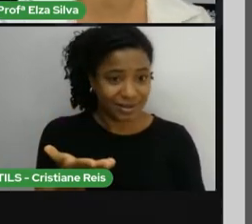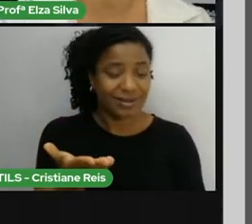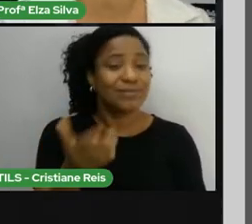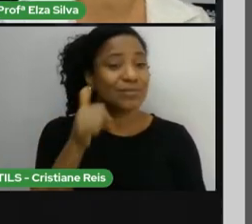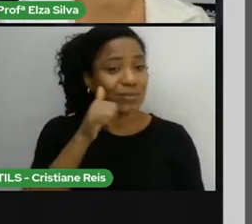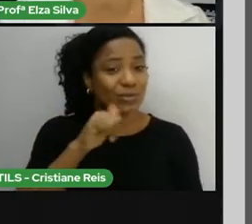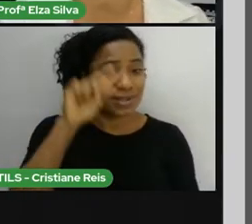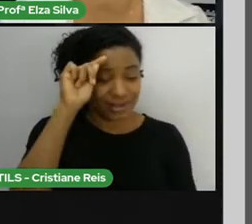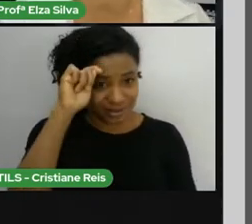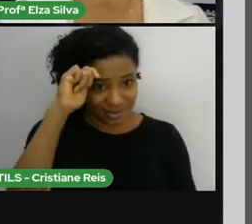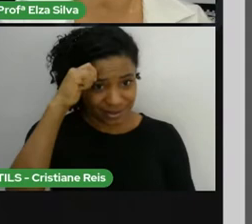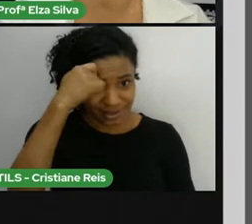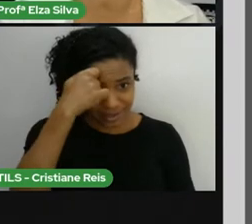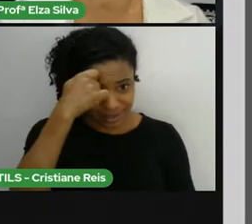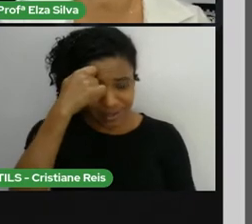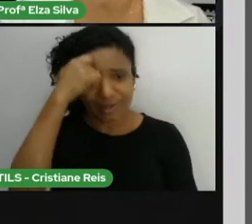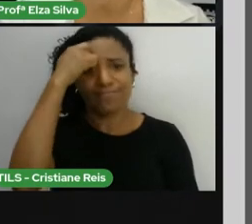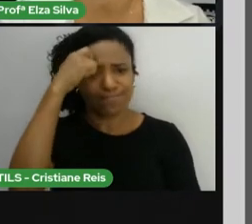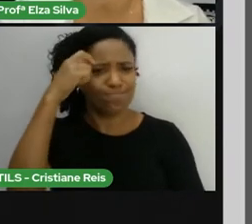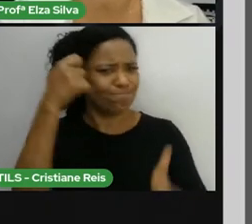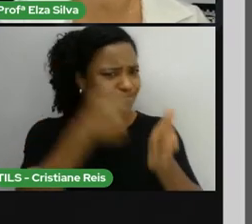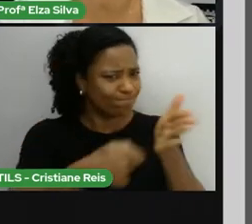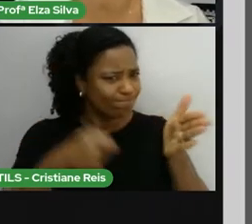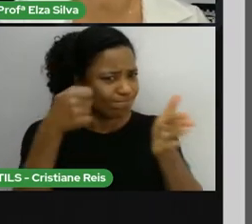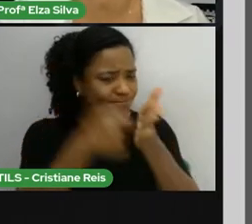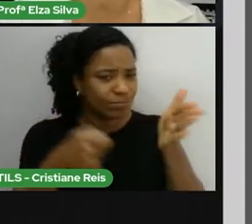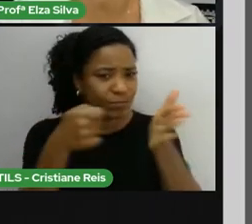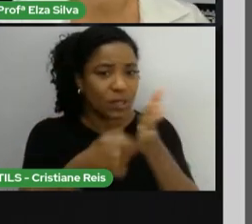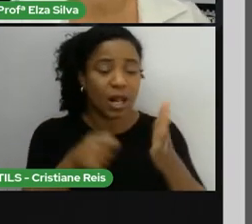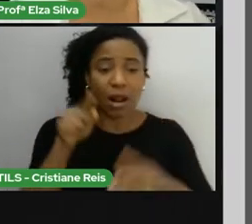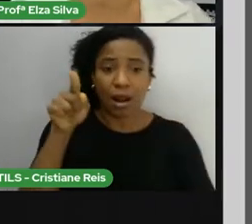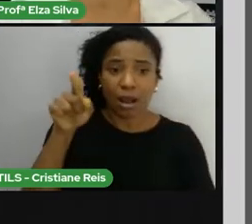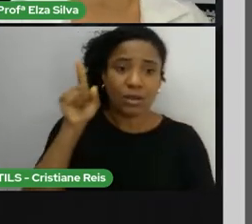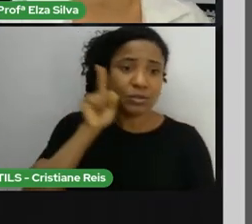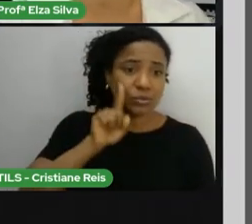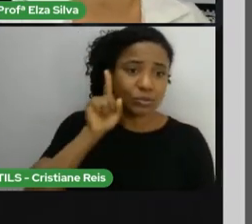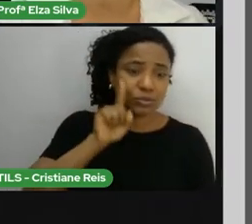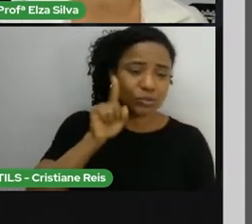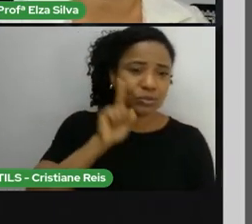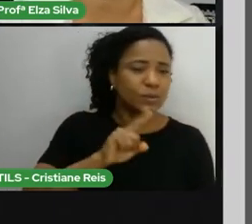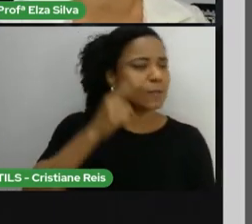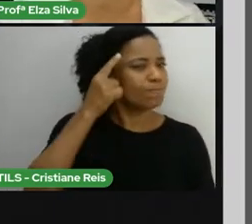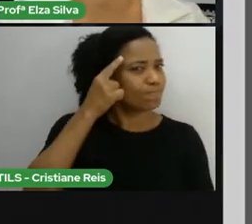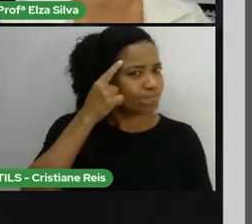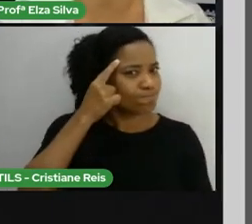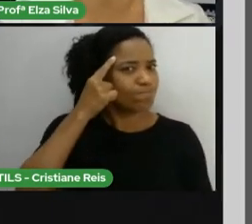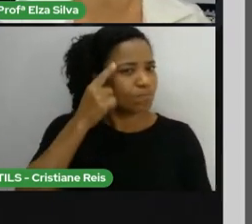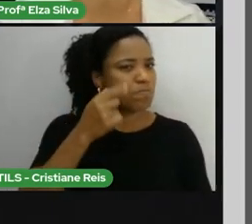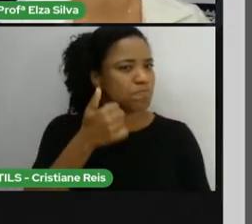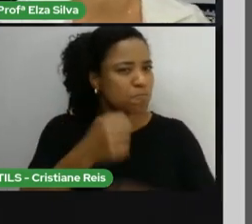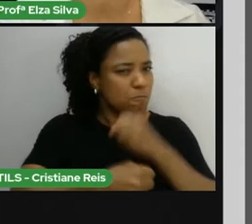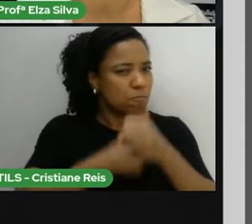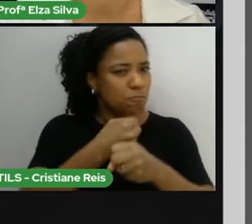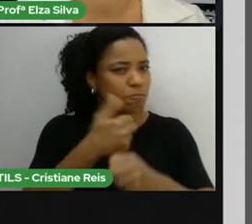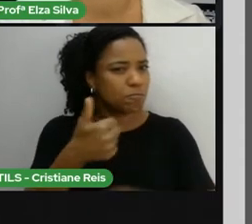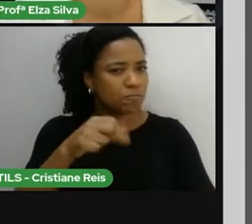grande importância para a luta antirracista nos Estados Unidos, ela decidiu dar um basta nessa situação.